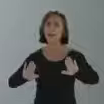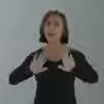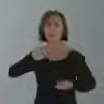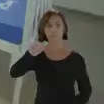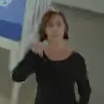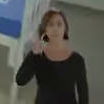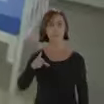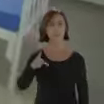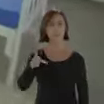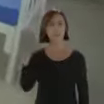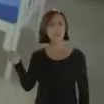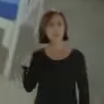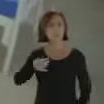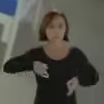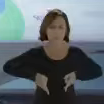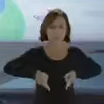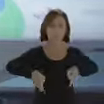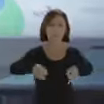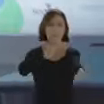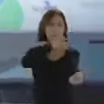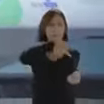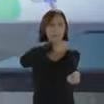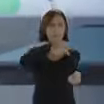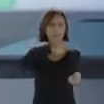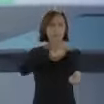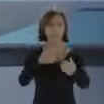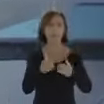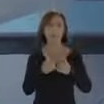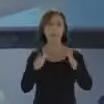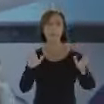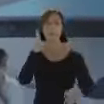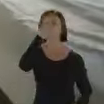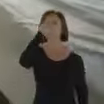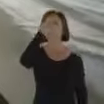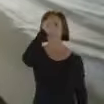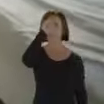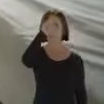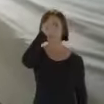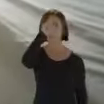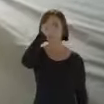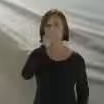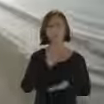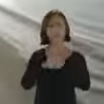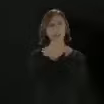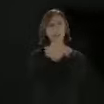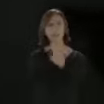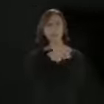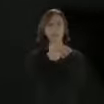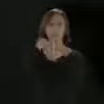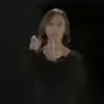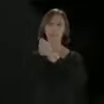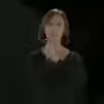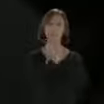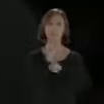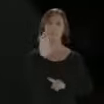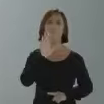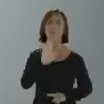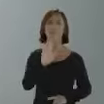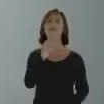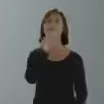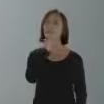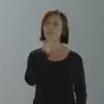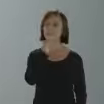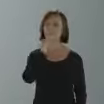Pessoa, criamos novos leitos, abrimos um hospital, temos ações de proteção social, mas ainda